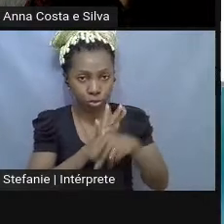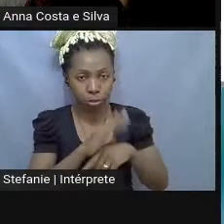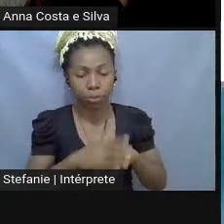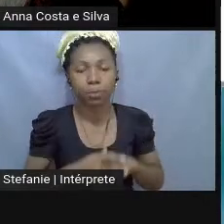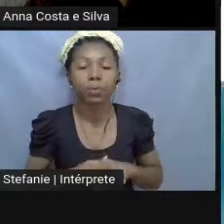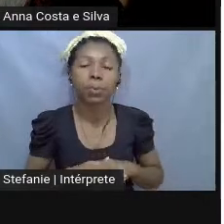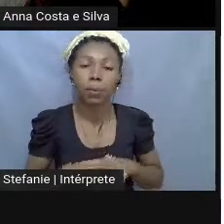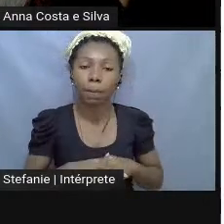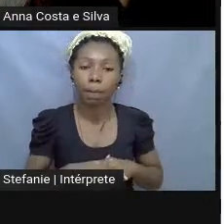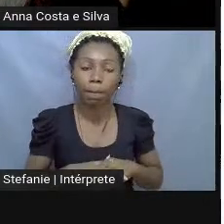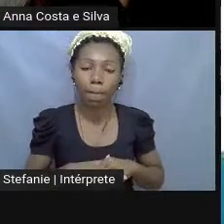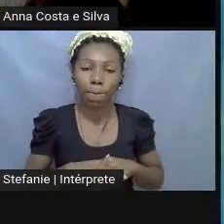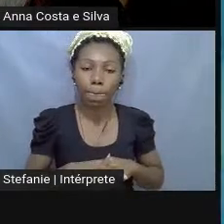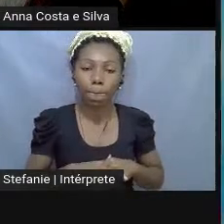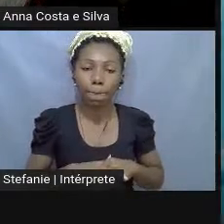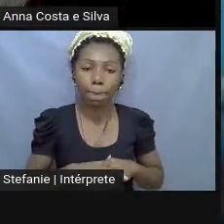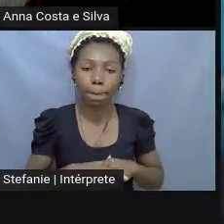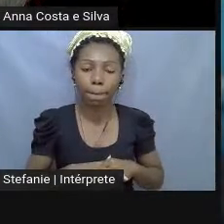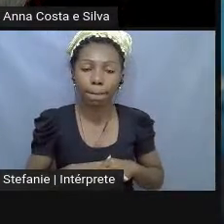que...